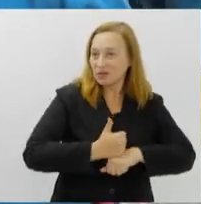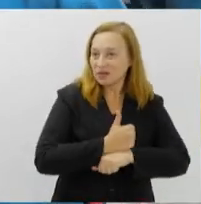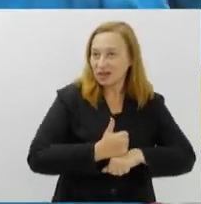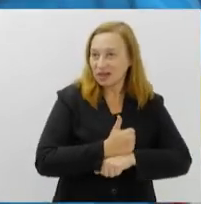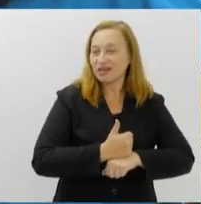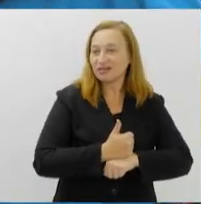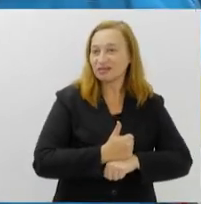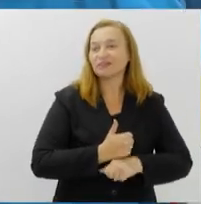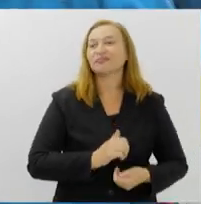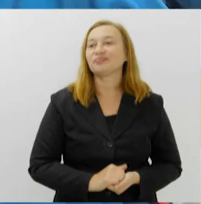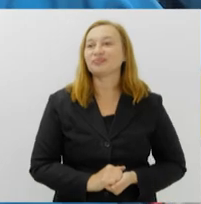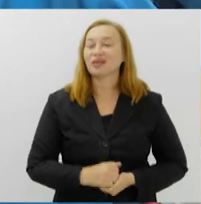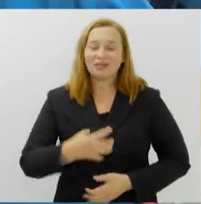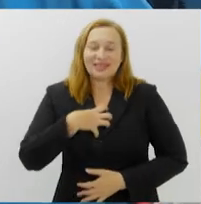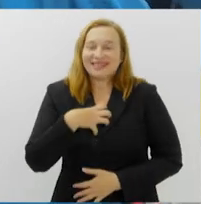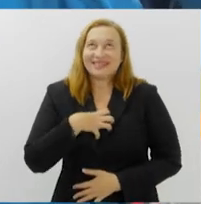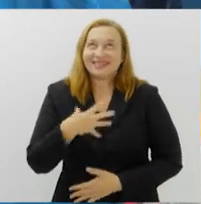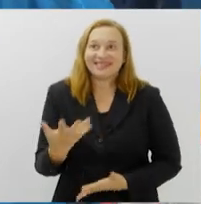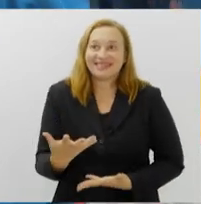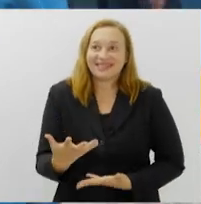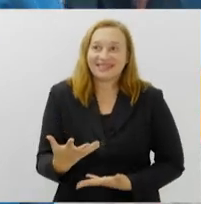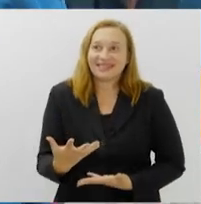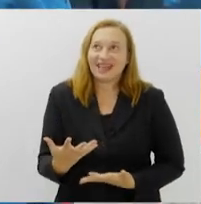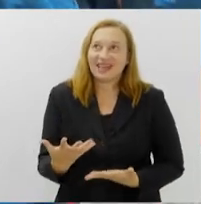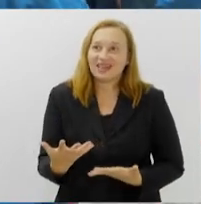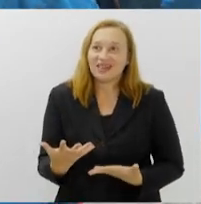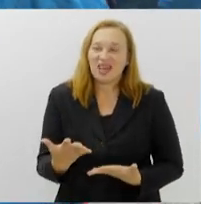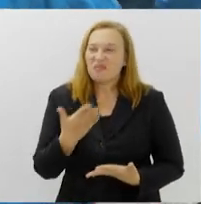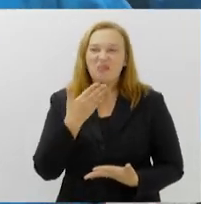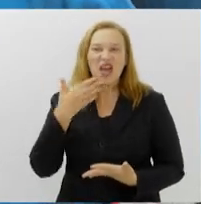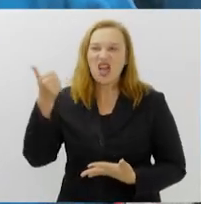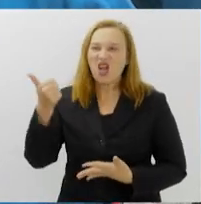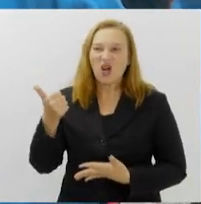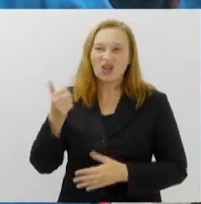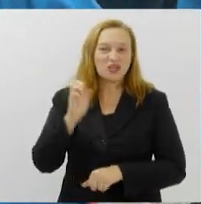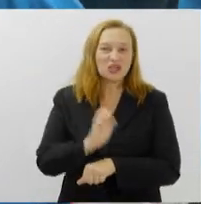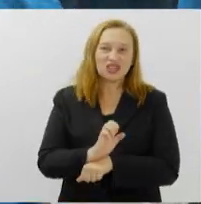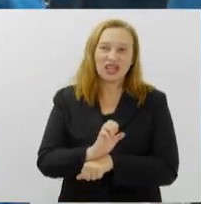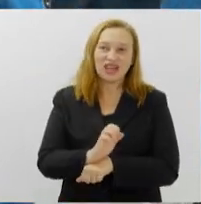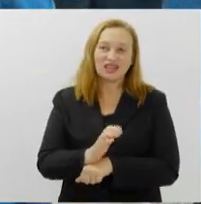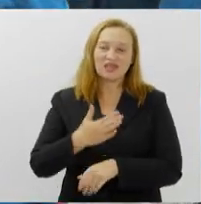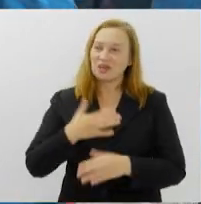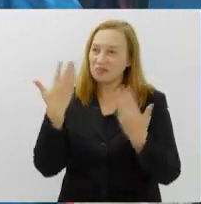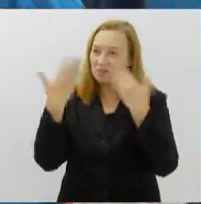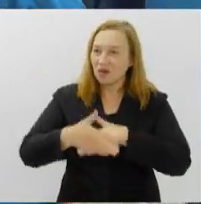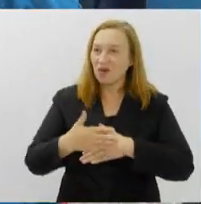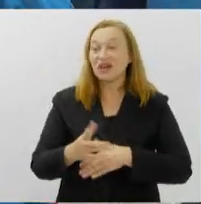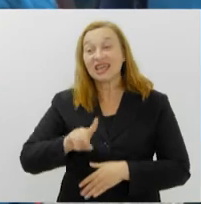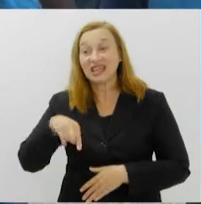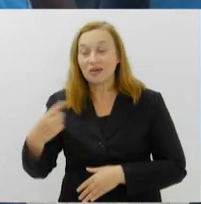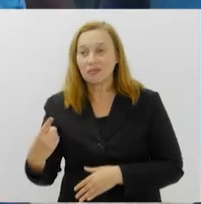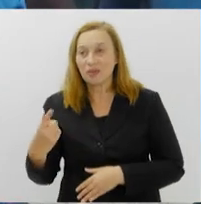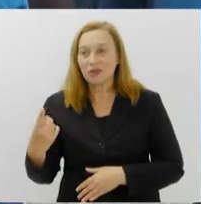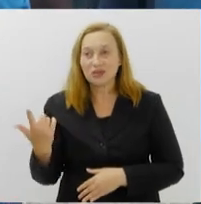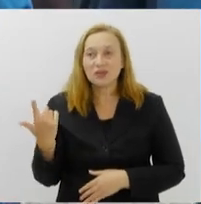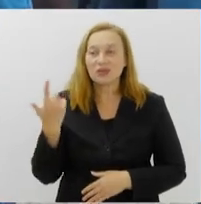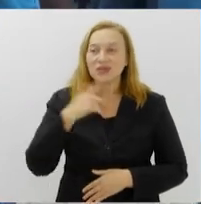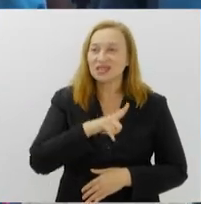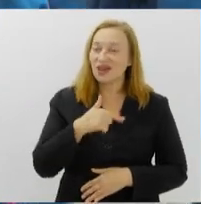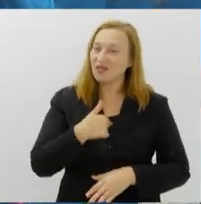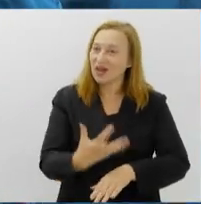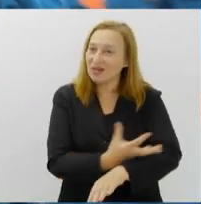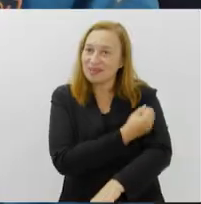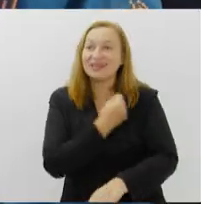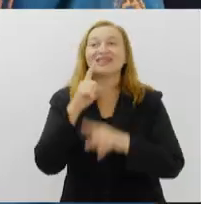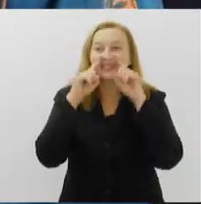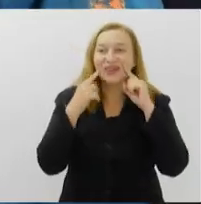Atleta. Estou me sentindo como o melhor do estado na minha prova. Depois de ganhar o Gérgio, eu fiquei muito emocionada,